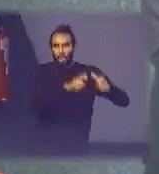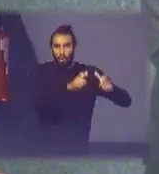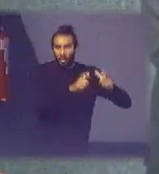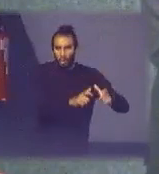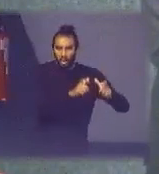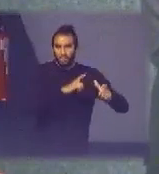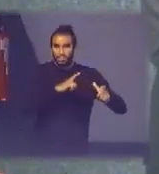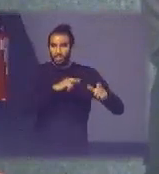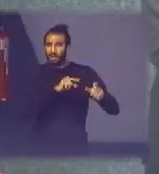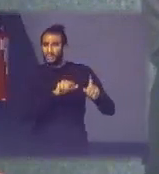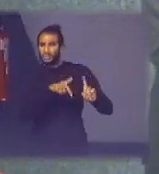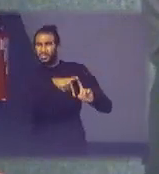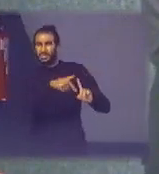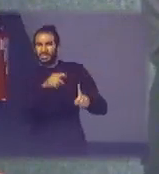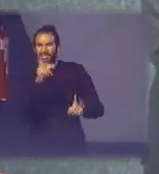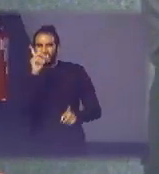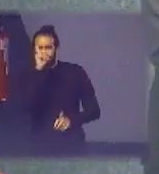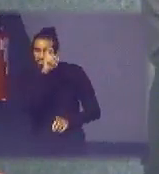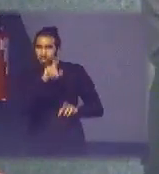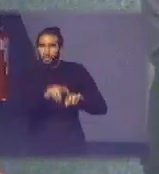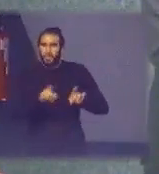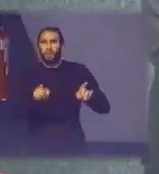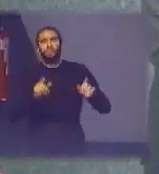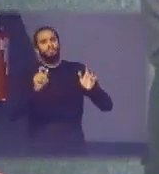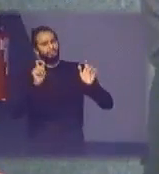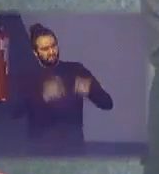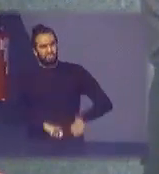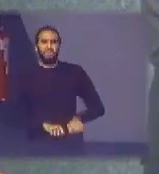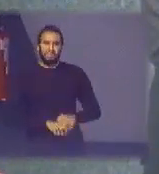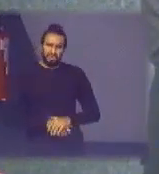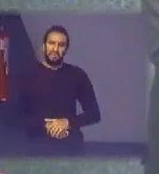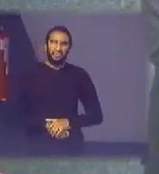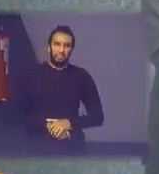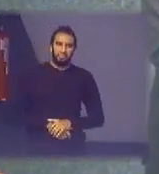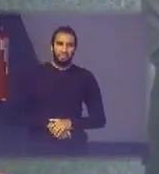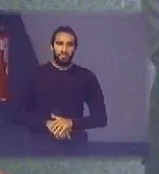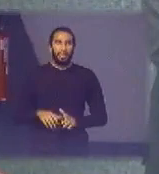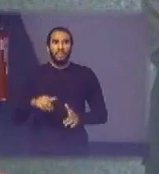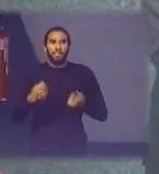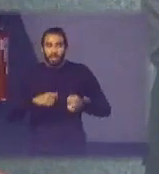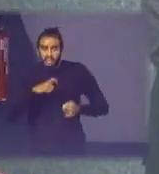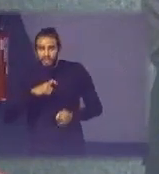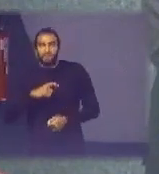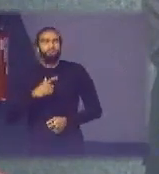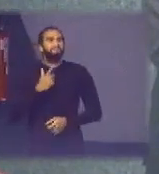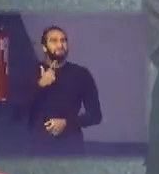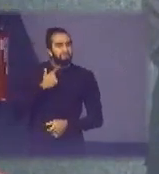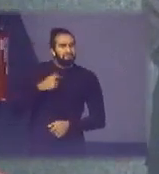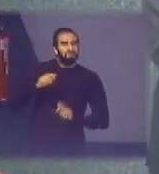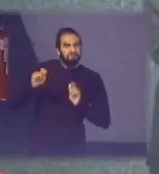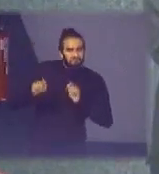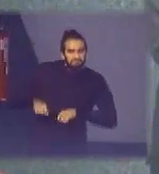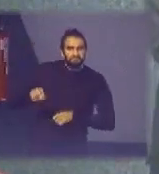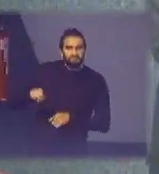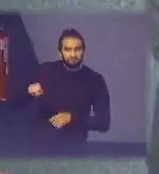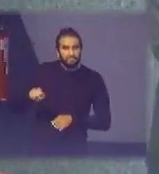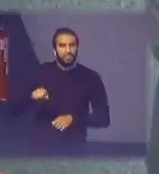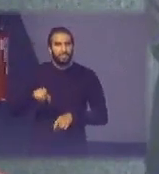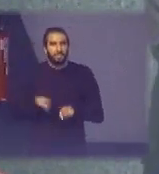difícil é mas dá para se fazer sim com boa vontade com inovação com